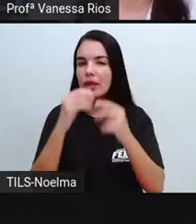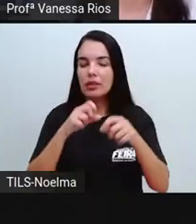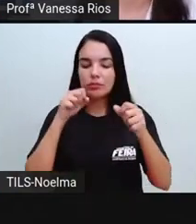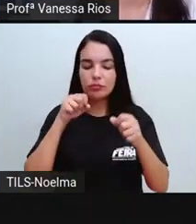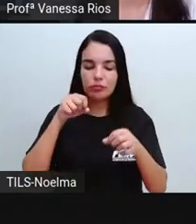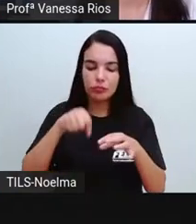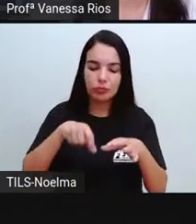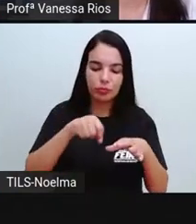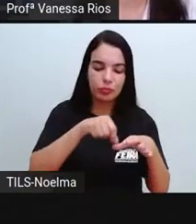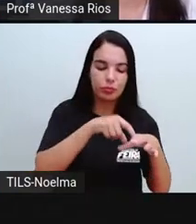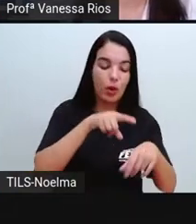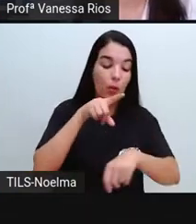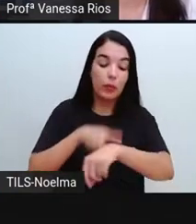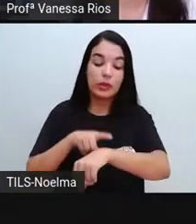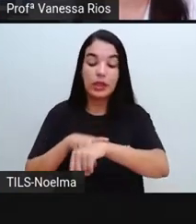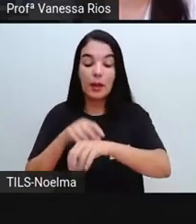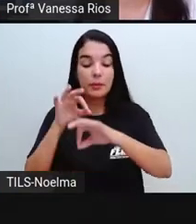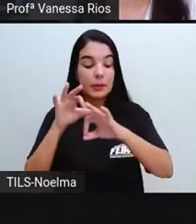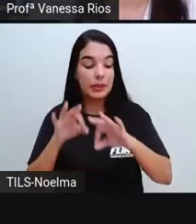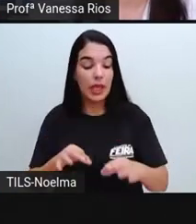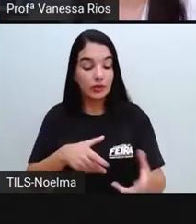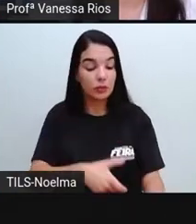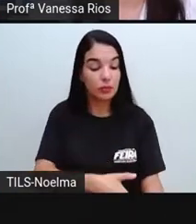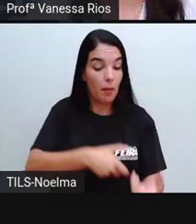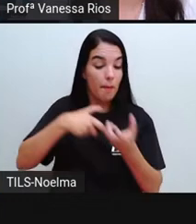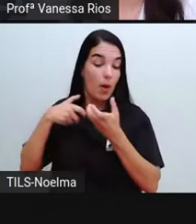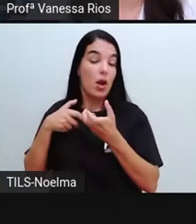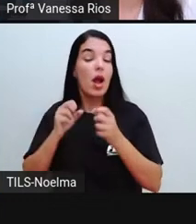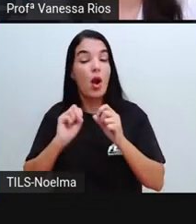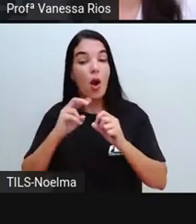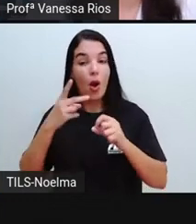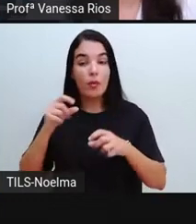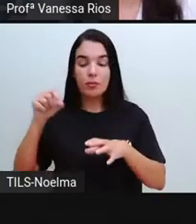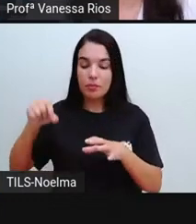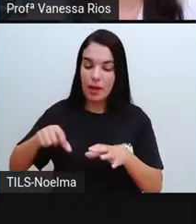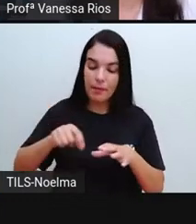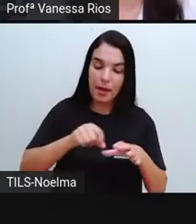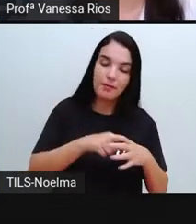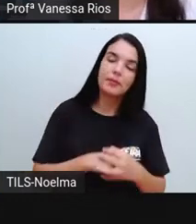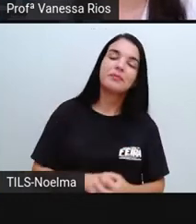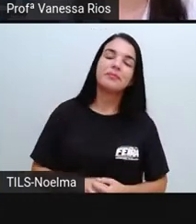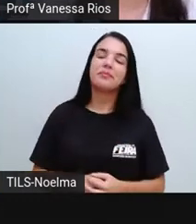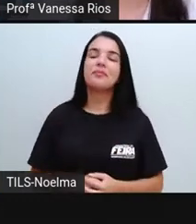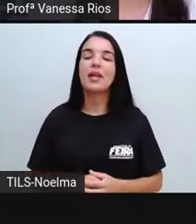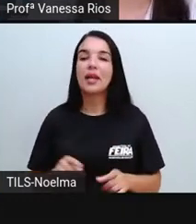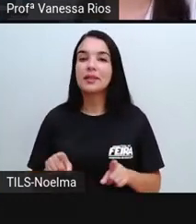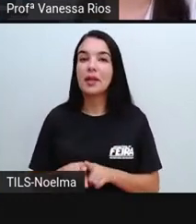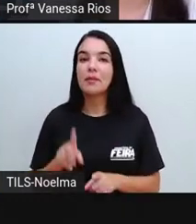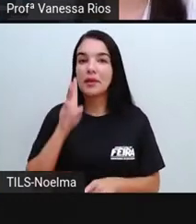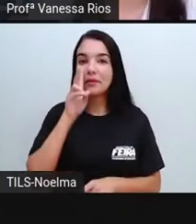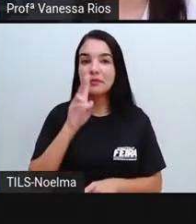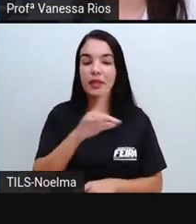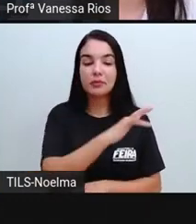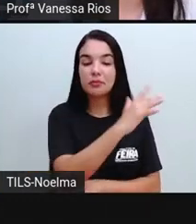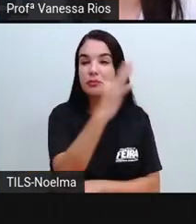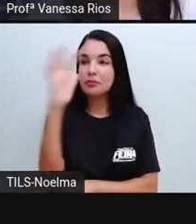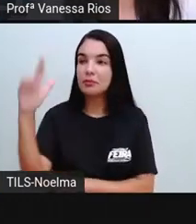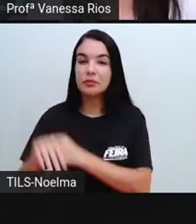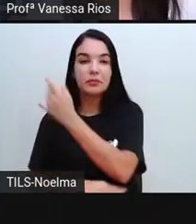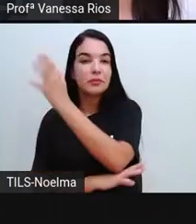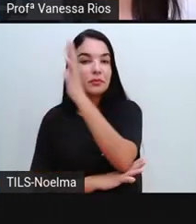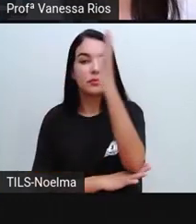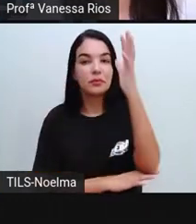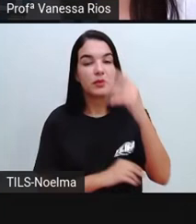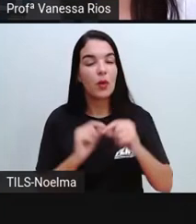certa de colher ou de plantar, né? Observando fenômenos da natureza para ter como